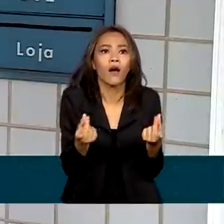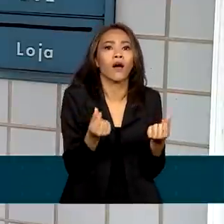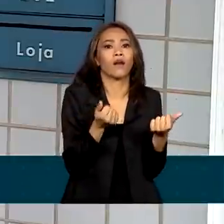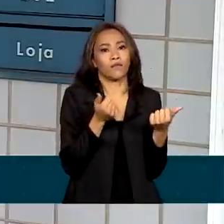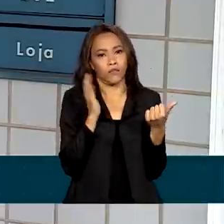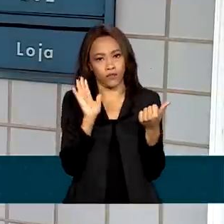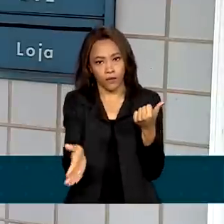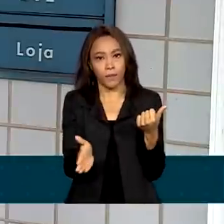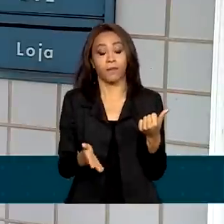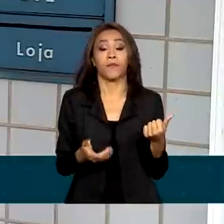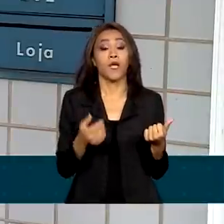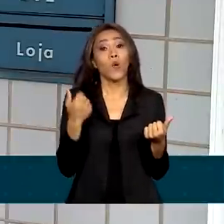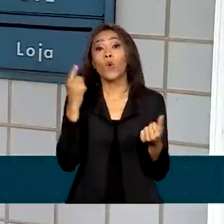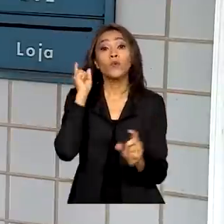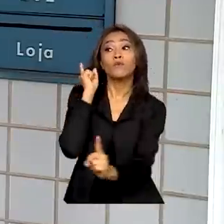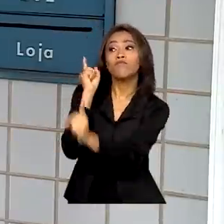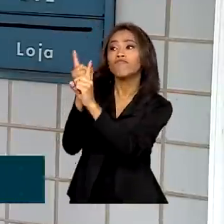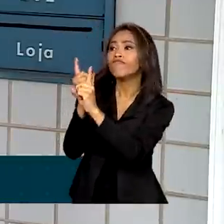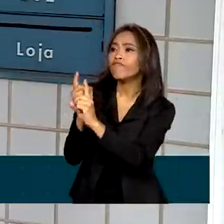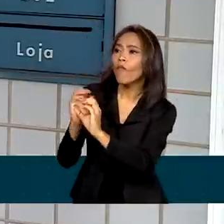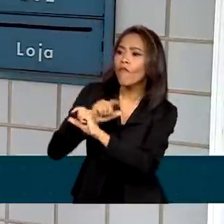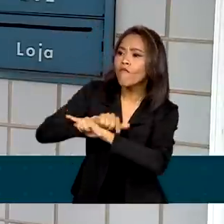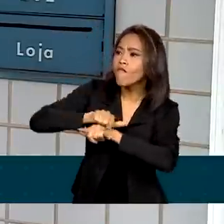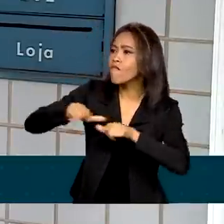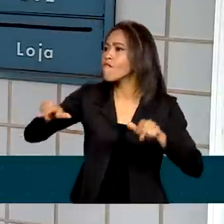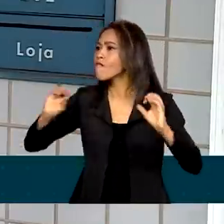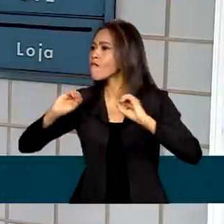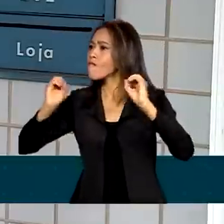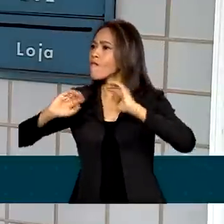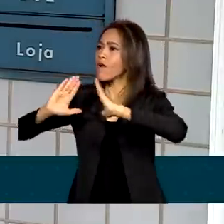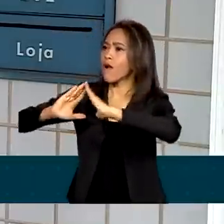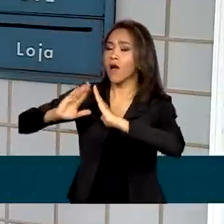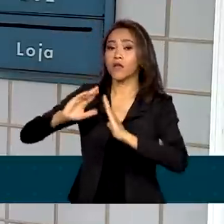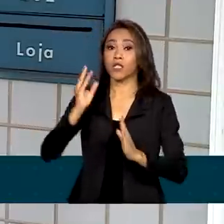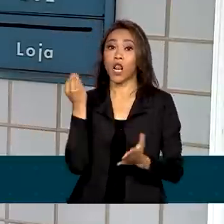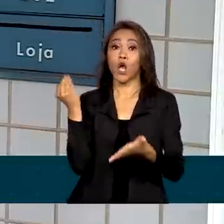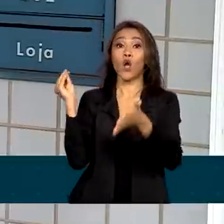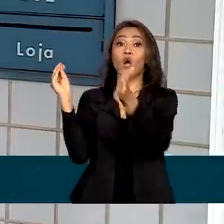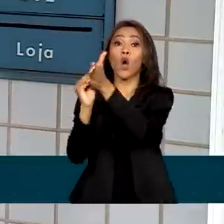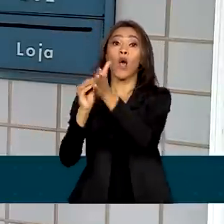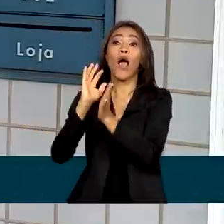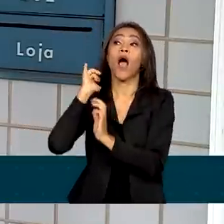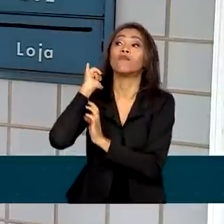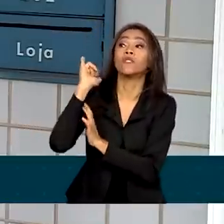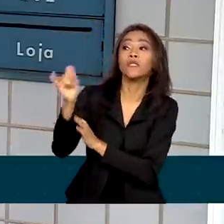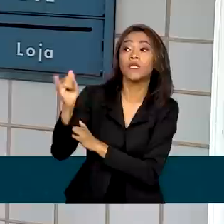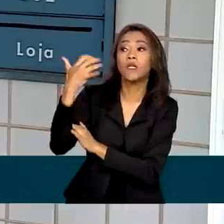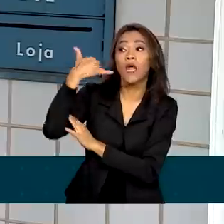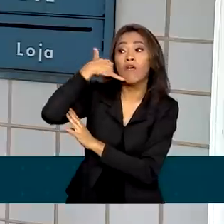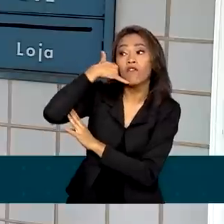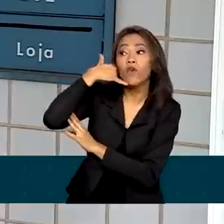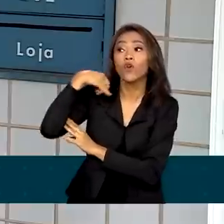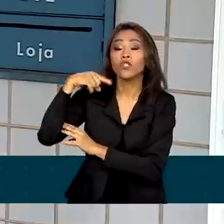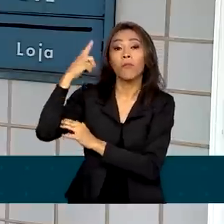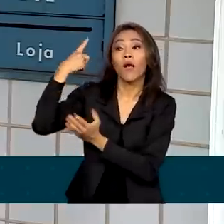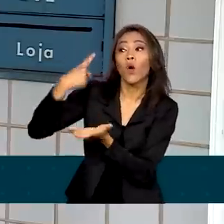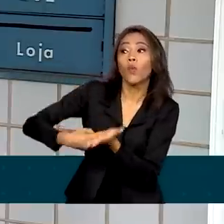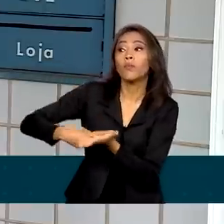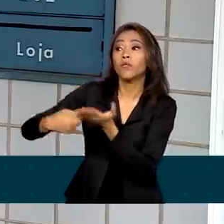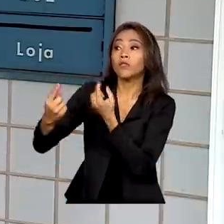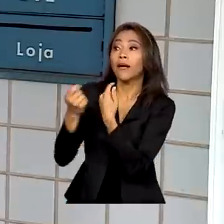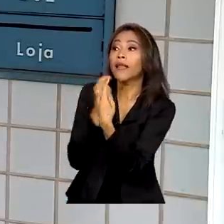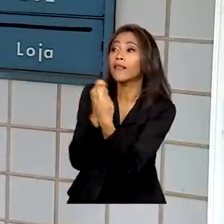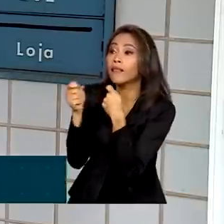recenseador não encontra ninguém em casa, ele deixa um aviso na caixa de correio com um telefone para agendar a